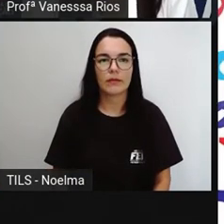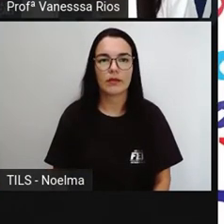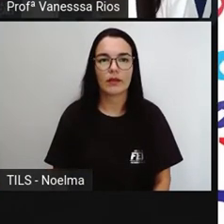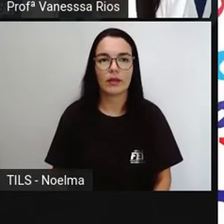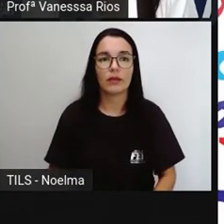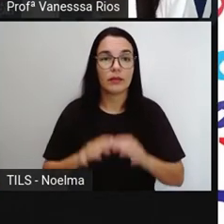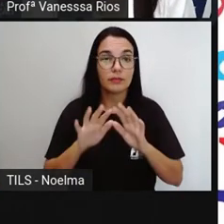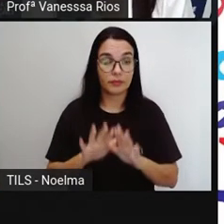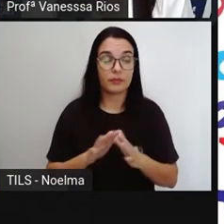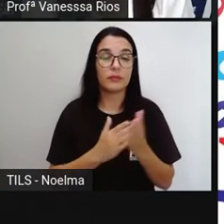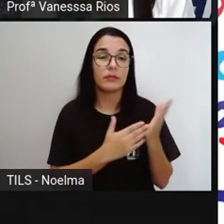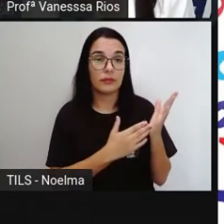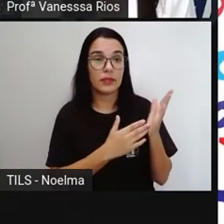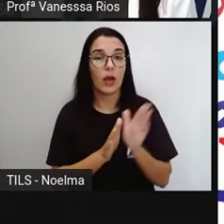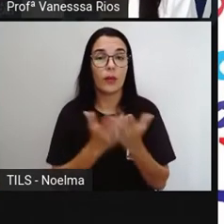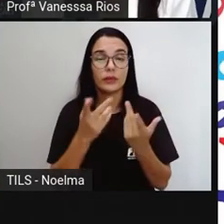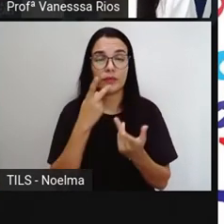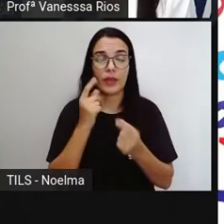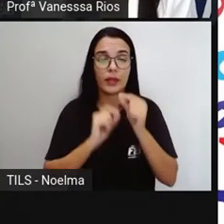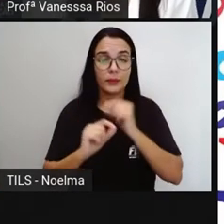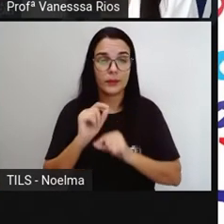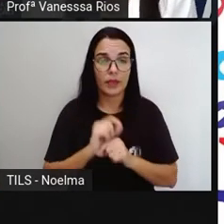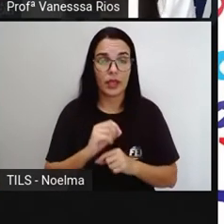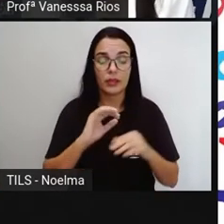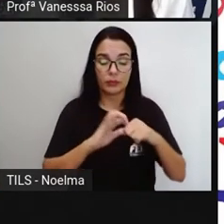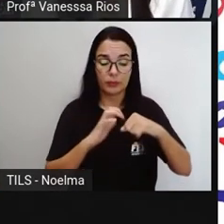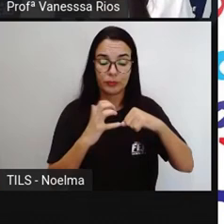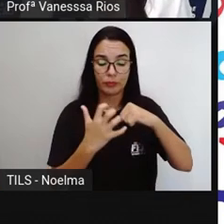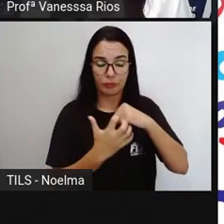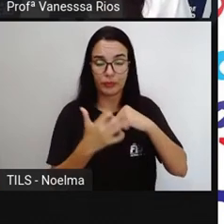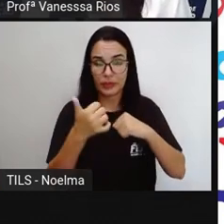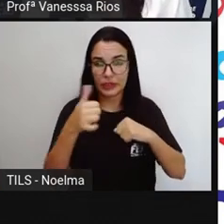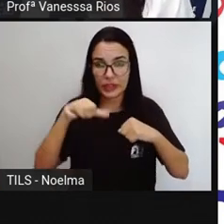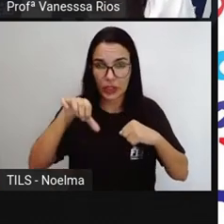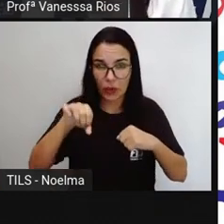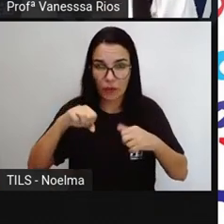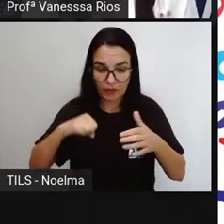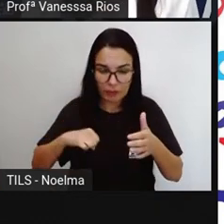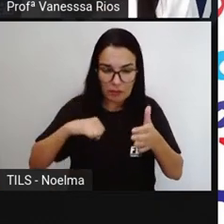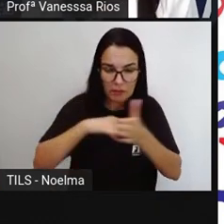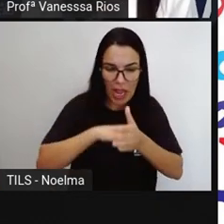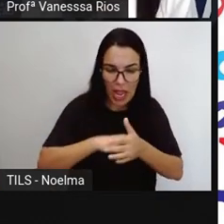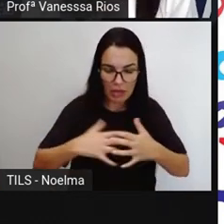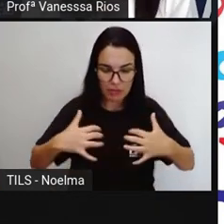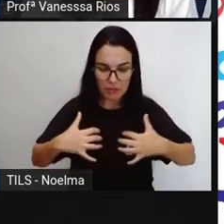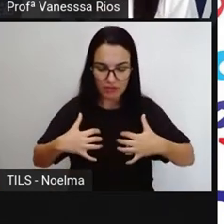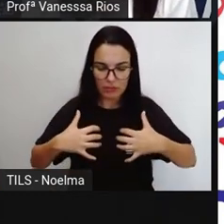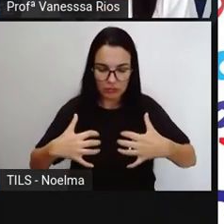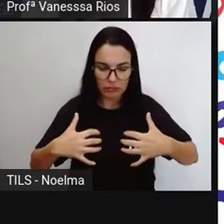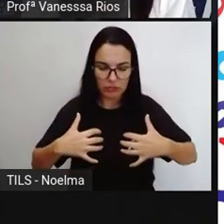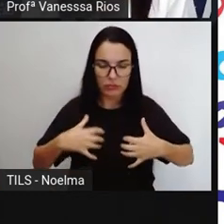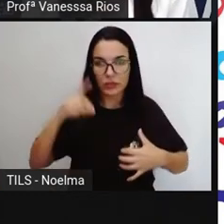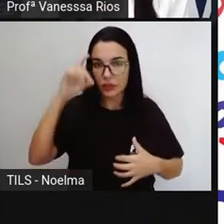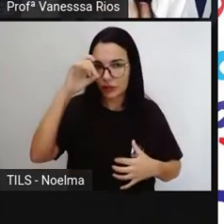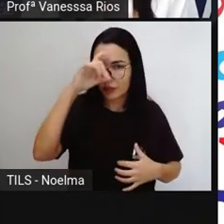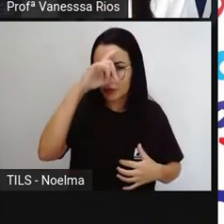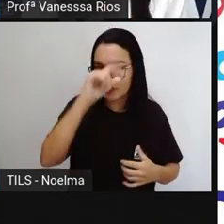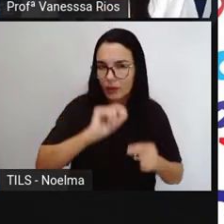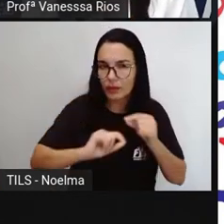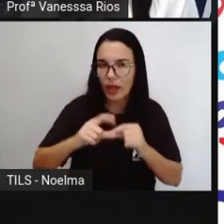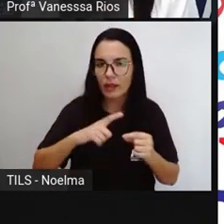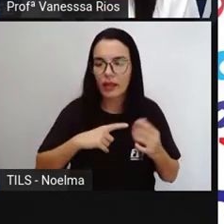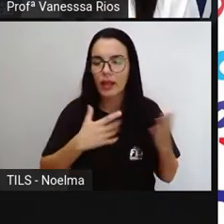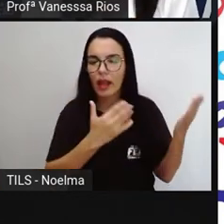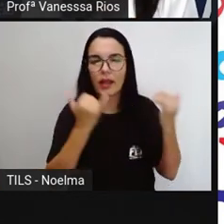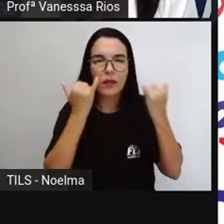Mas olhem só Quando a PRO fala aí que a COVID-19 atinge os pulmões e dificulta a respiração a gente tem essa